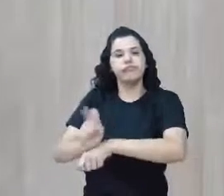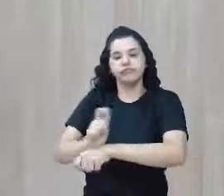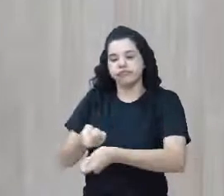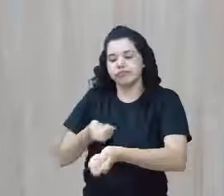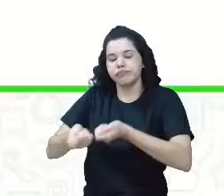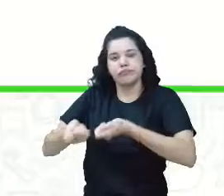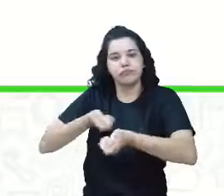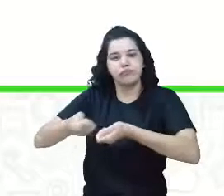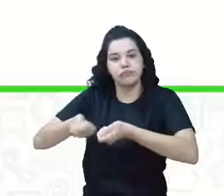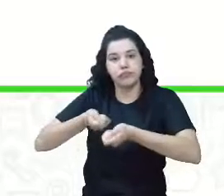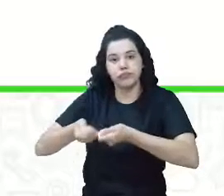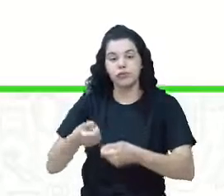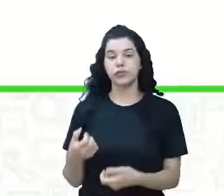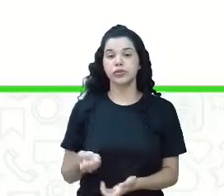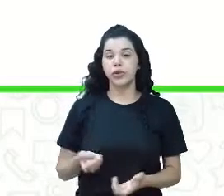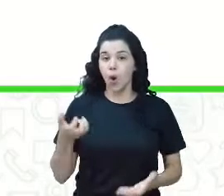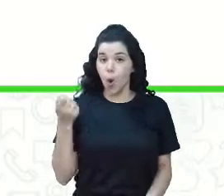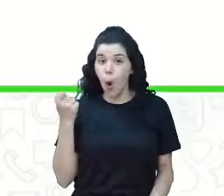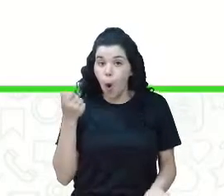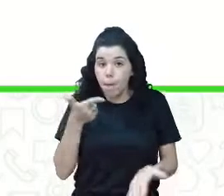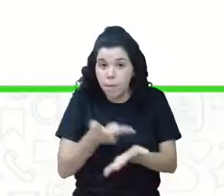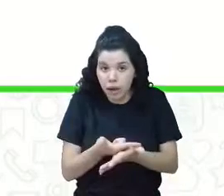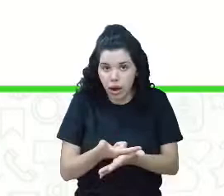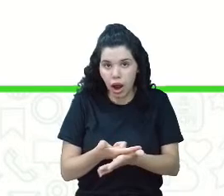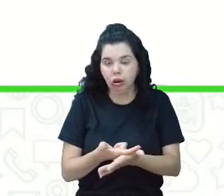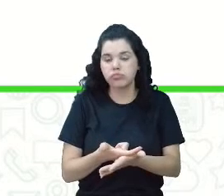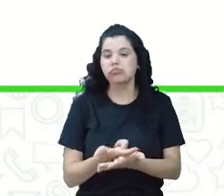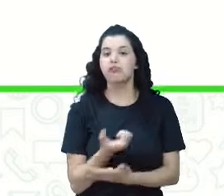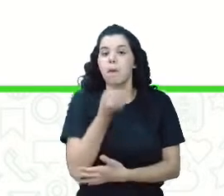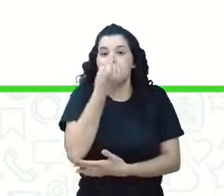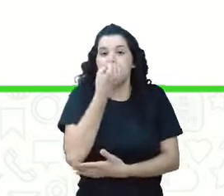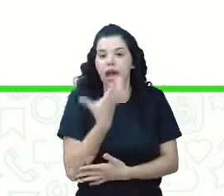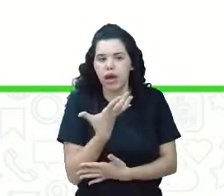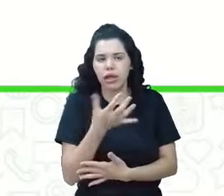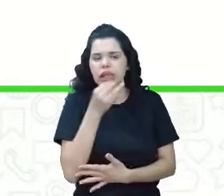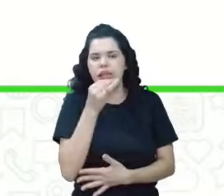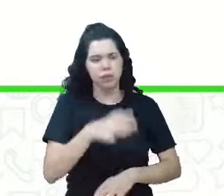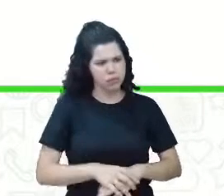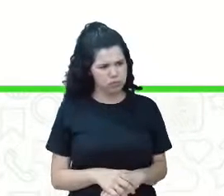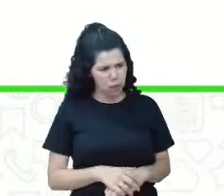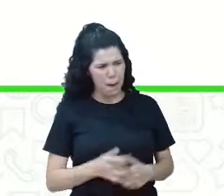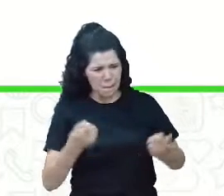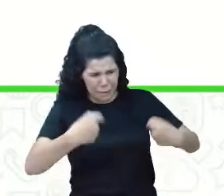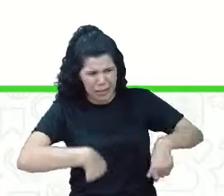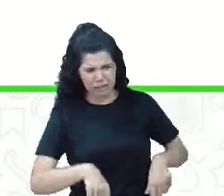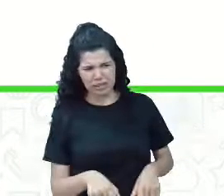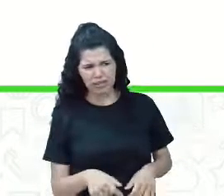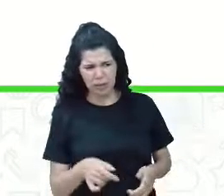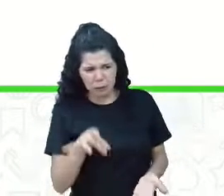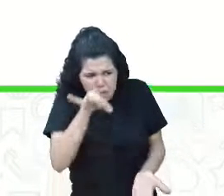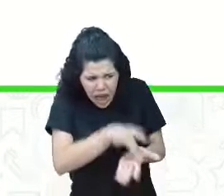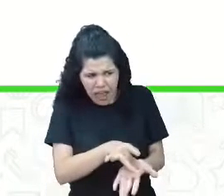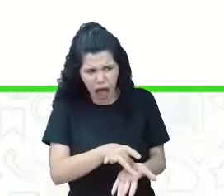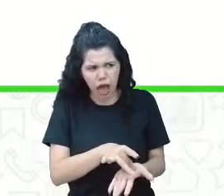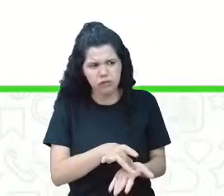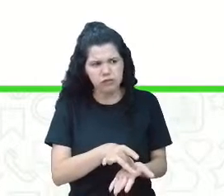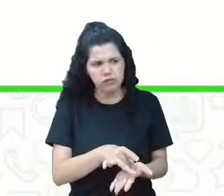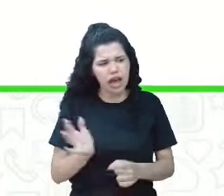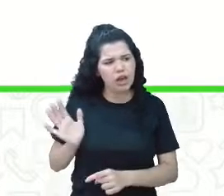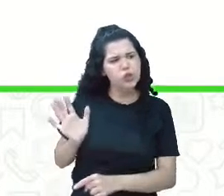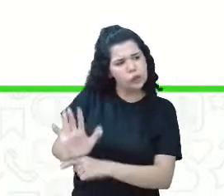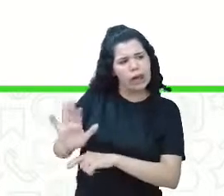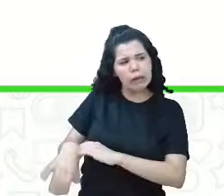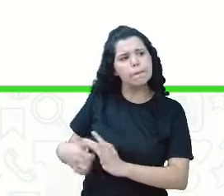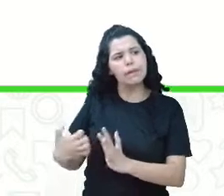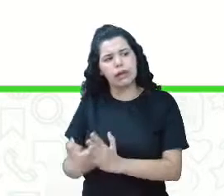Comprar com eficiência. Quer dizer, isso é necessário mesmo? Vai ser bom para a minha empresa? Eu preciso